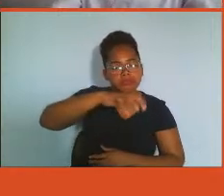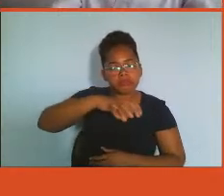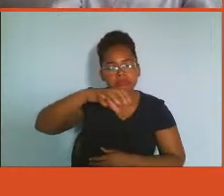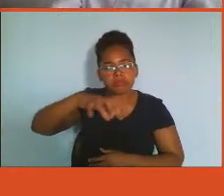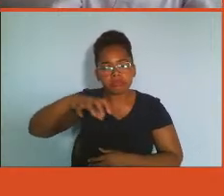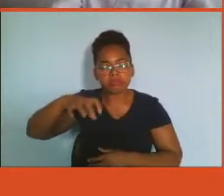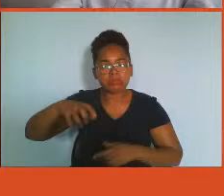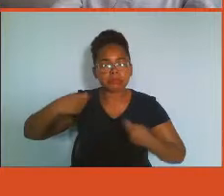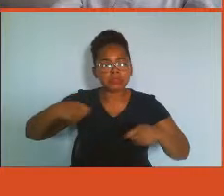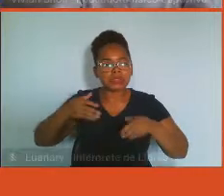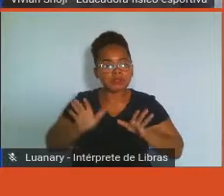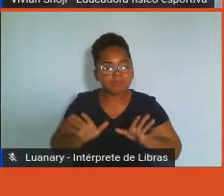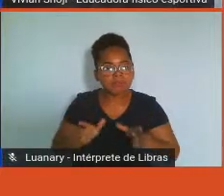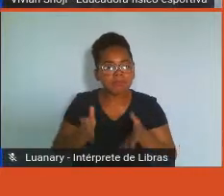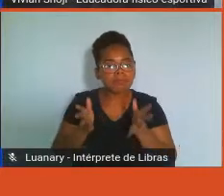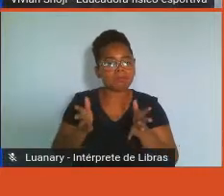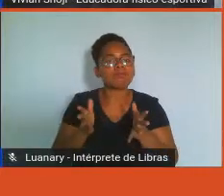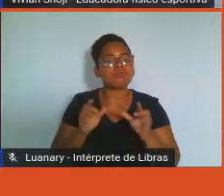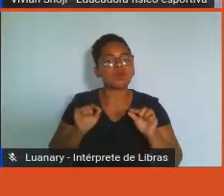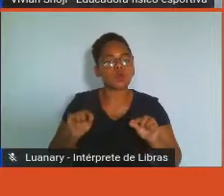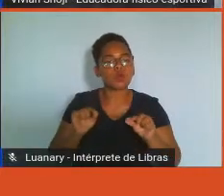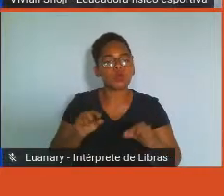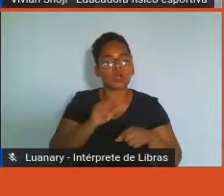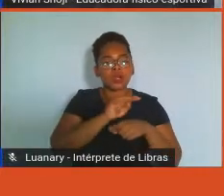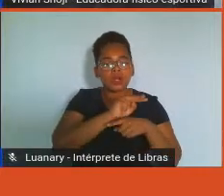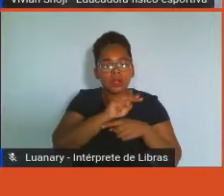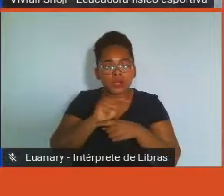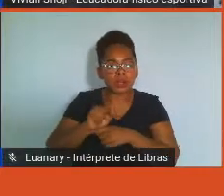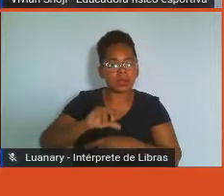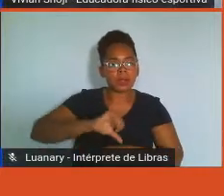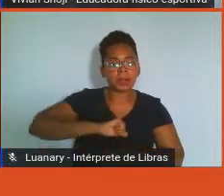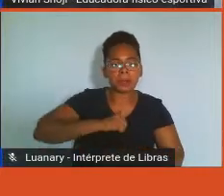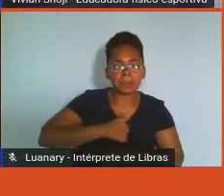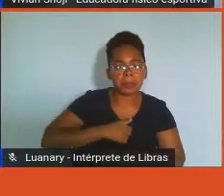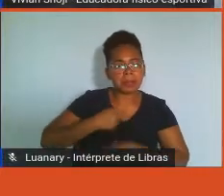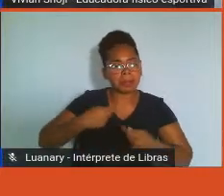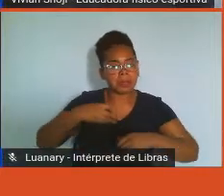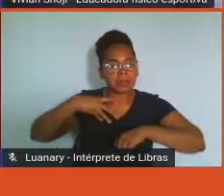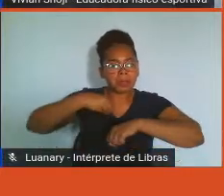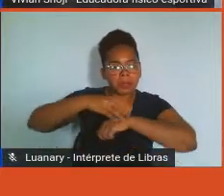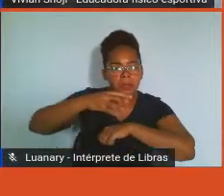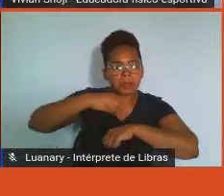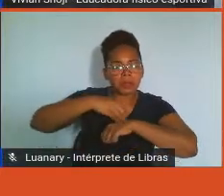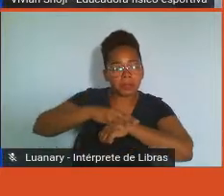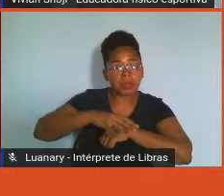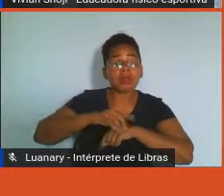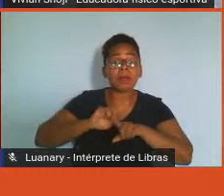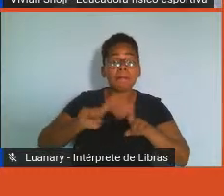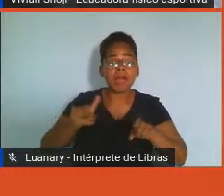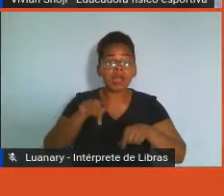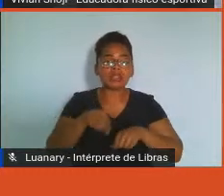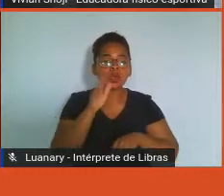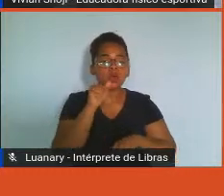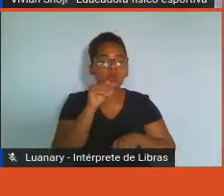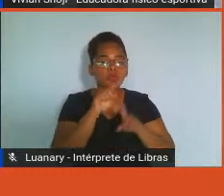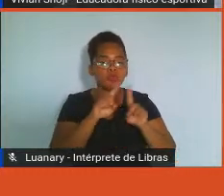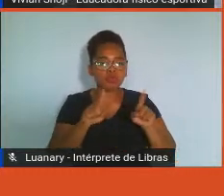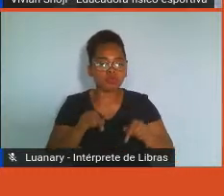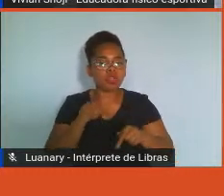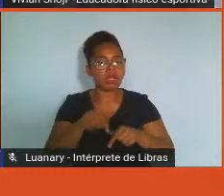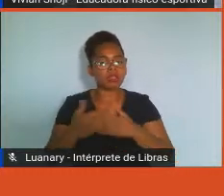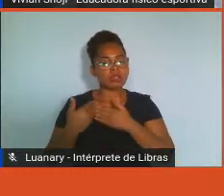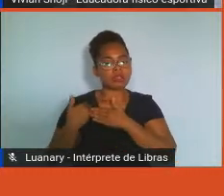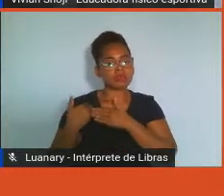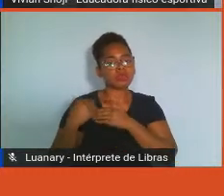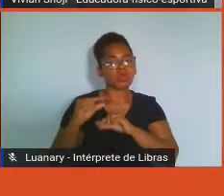fundamental esse processo de autorregulação do próprio colaborador, desse autoconhecimento que ele deve ter, né, cada um deve ser